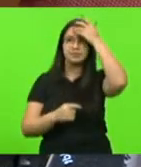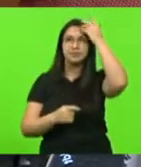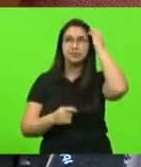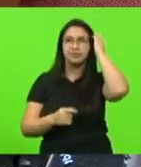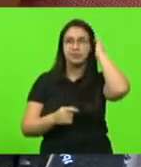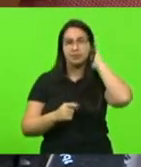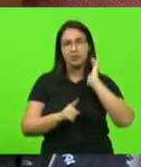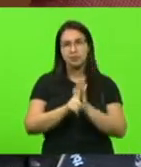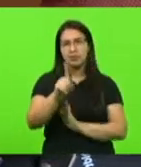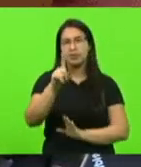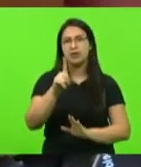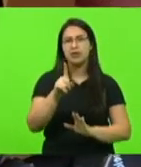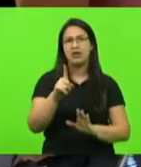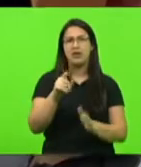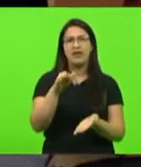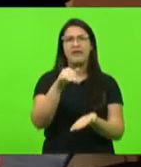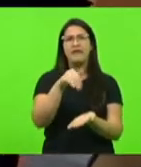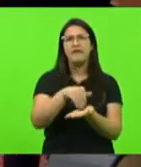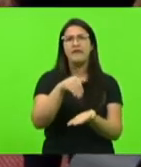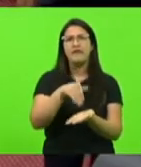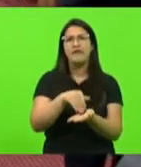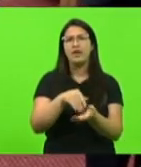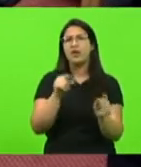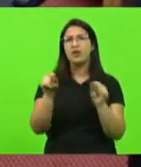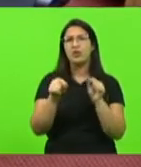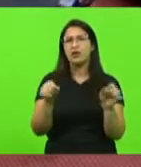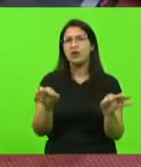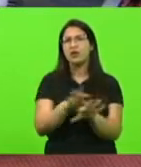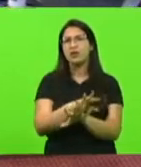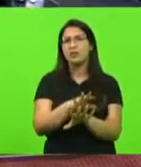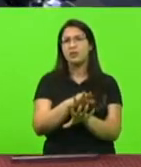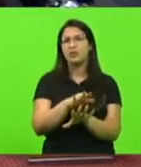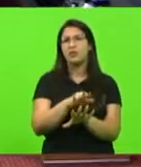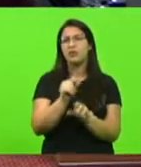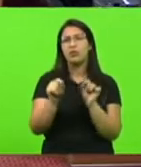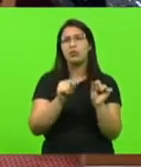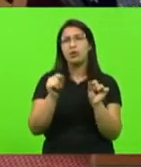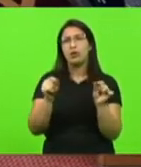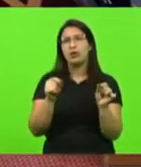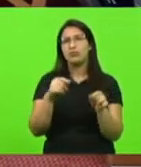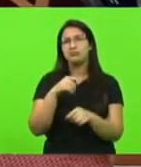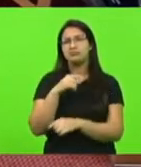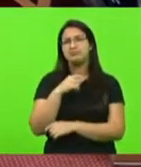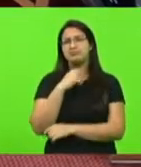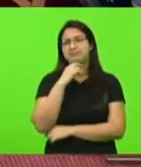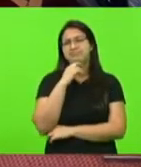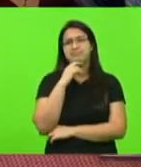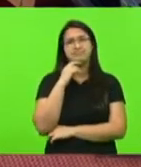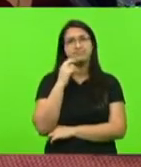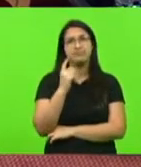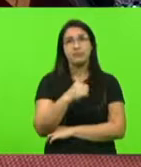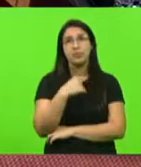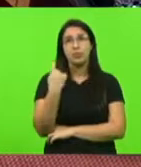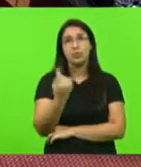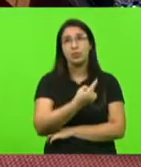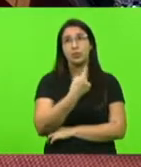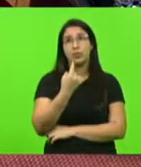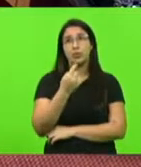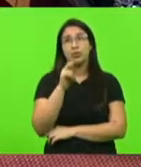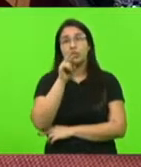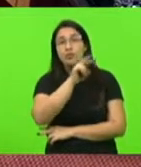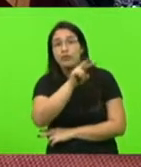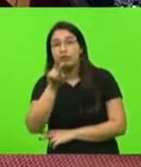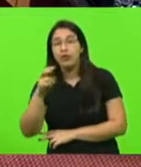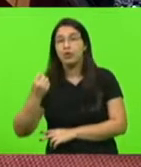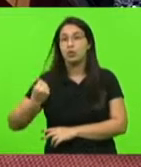de governo o que se trata a reta final, o que está no término, que eu não entendi, senhor. Nós todos estamos olhando os